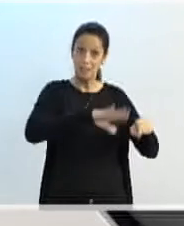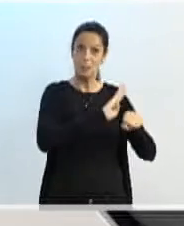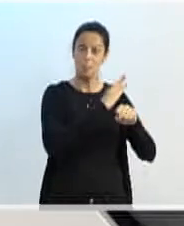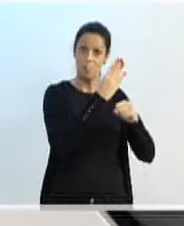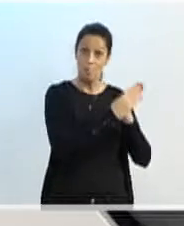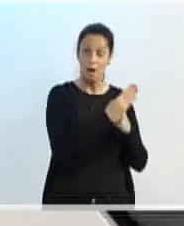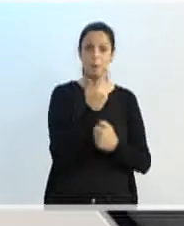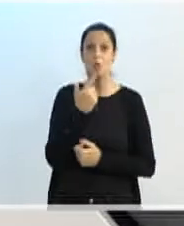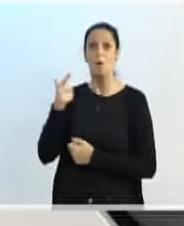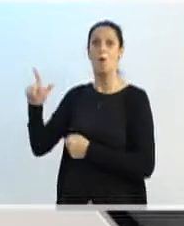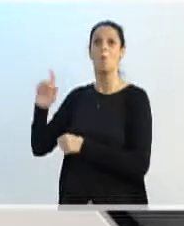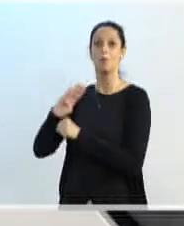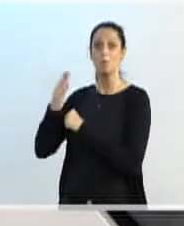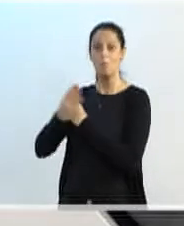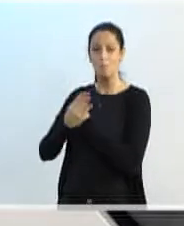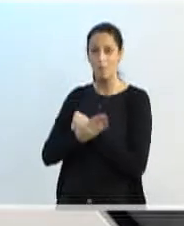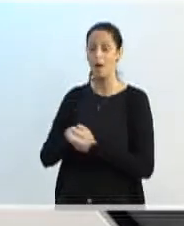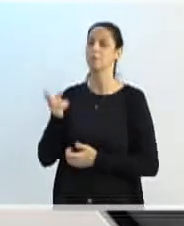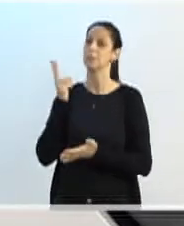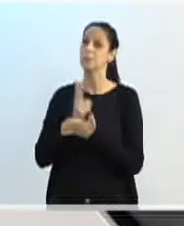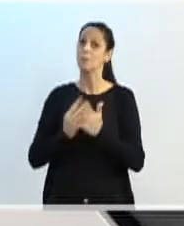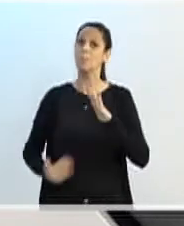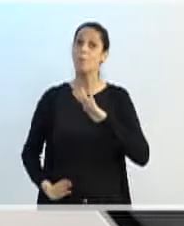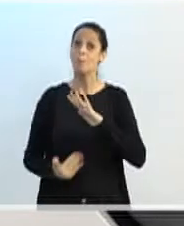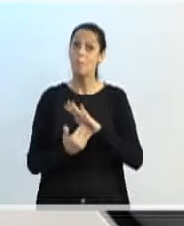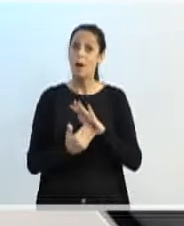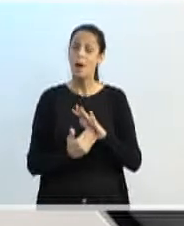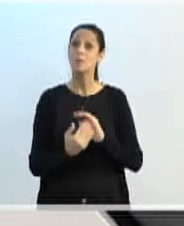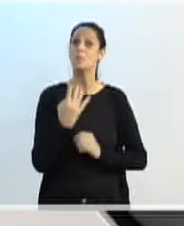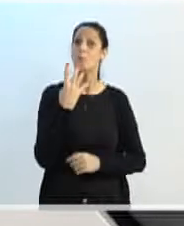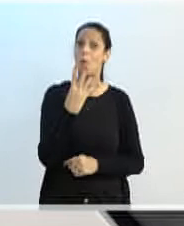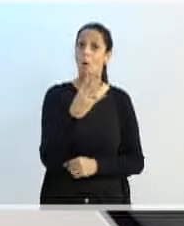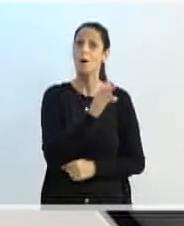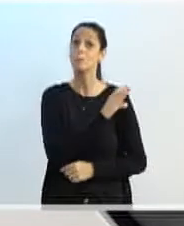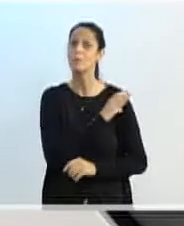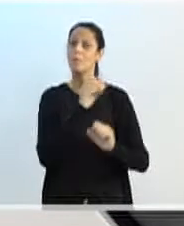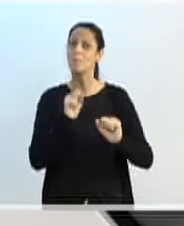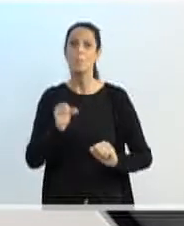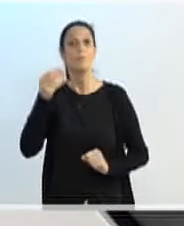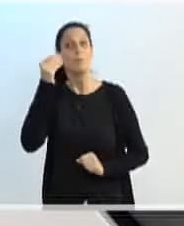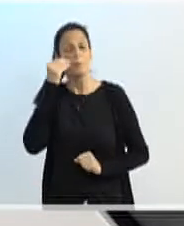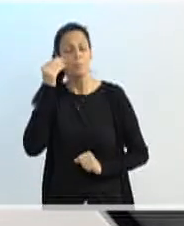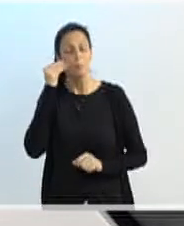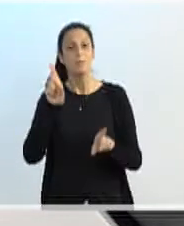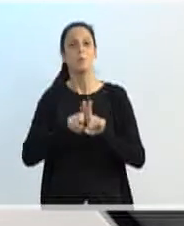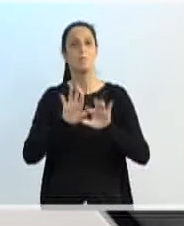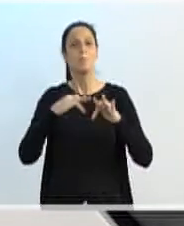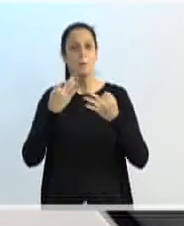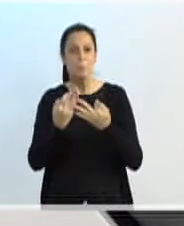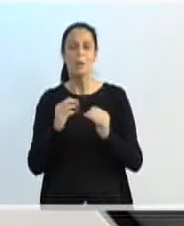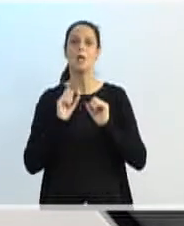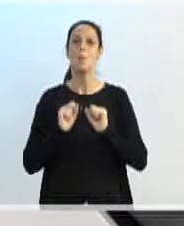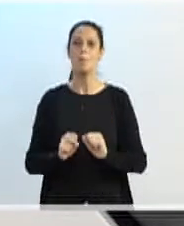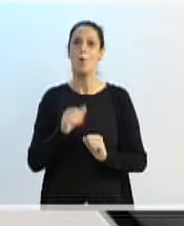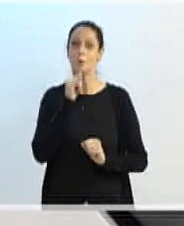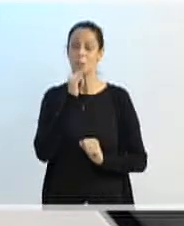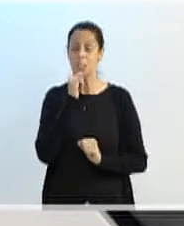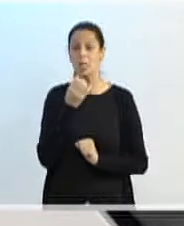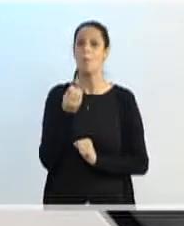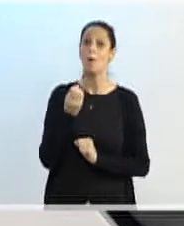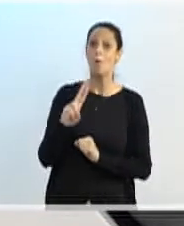outra região, mas sempre no máximo em quatro. Lembrando que as famílias também podem intencionar nas instituições privadas